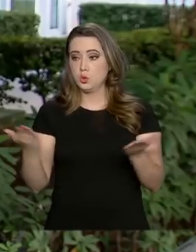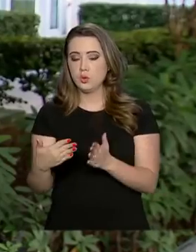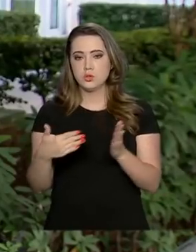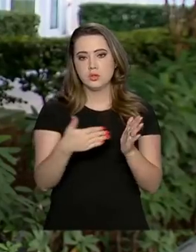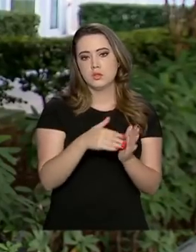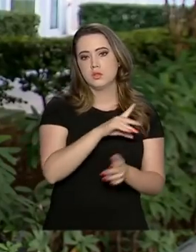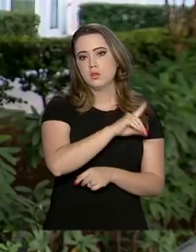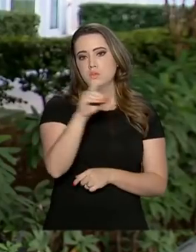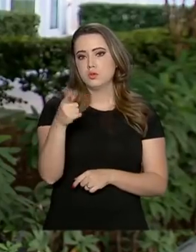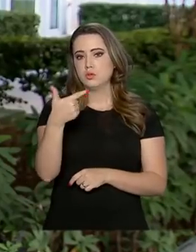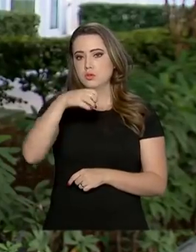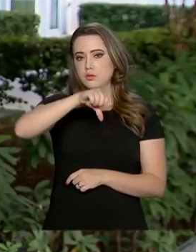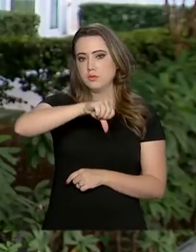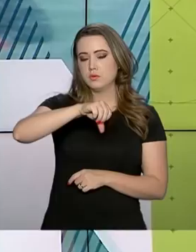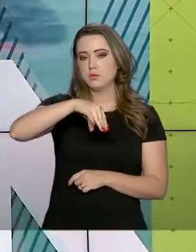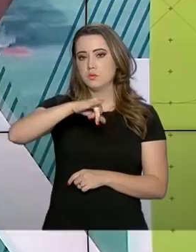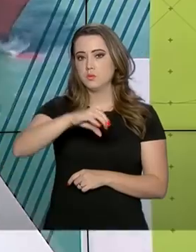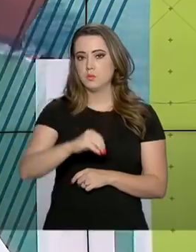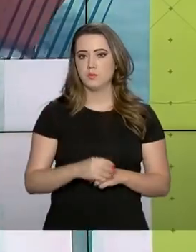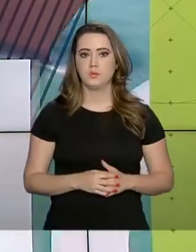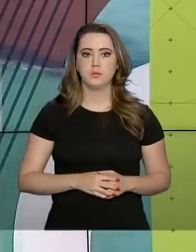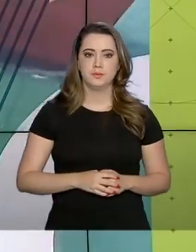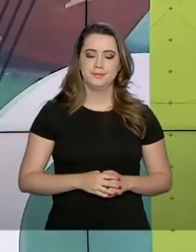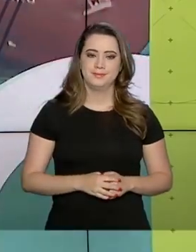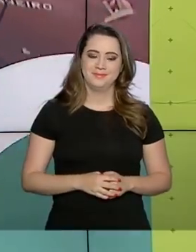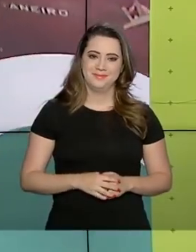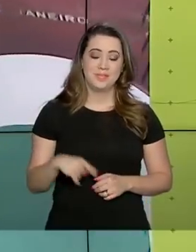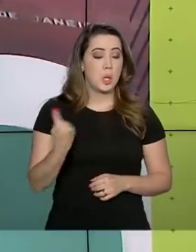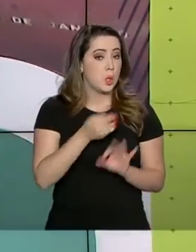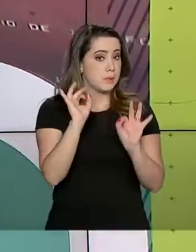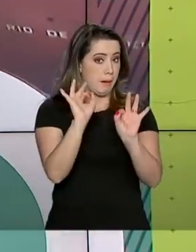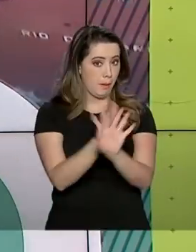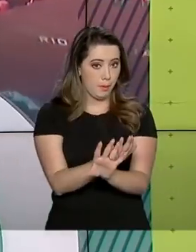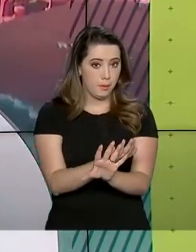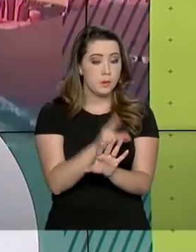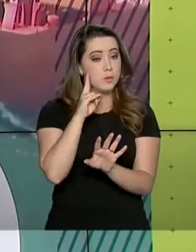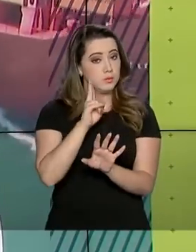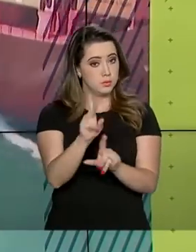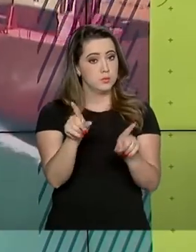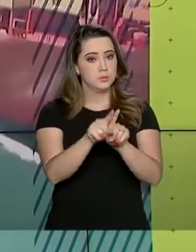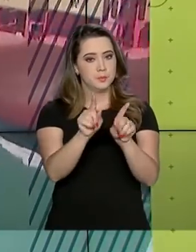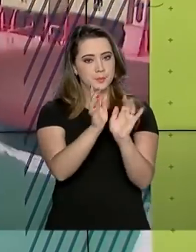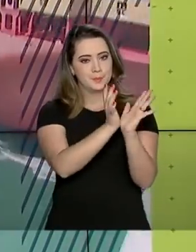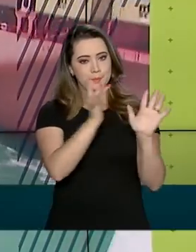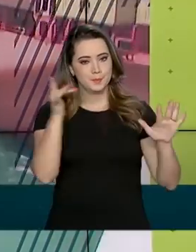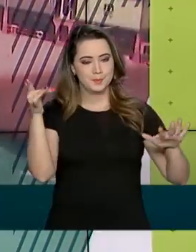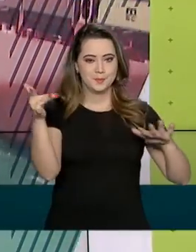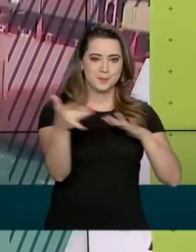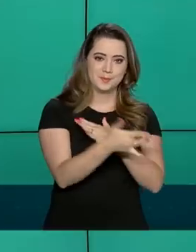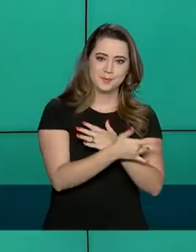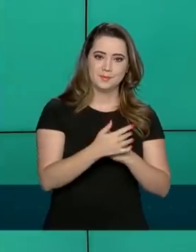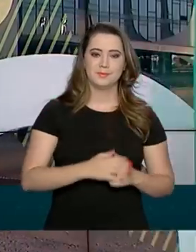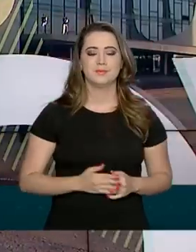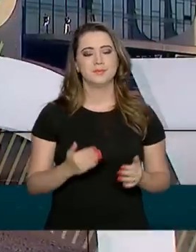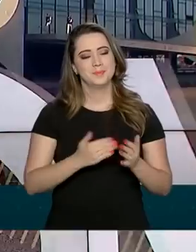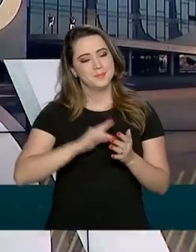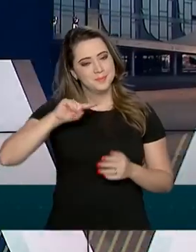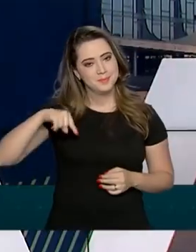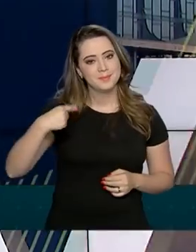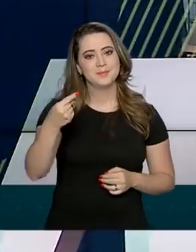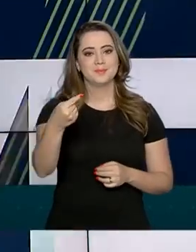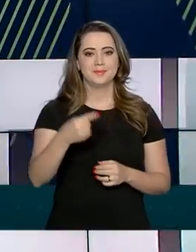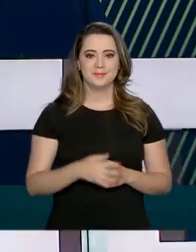até o dia 29 de maio. O governo agora termina aqui. Você pode nos acompanhar também pelas redes sociais.